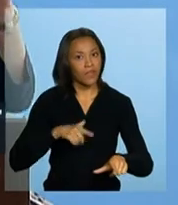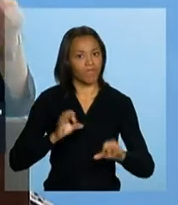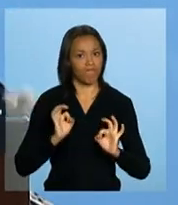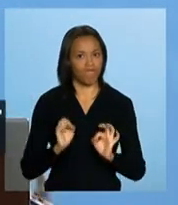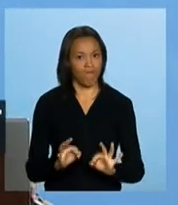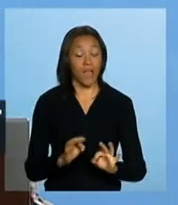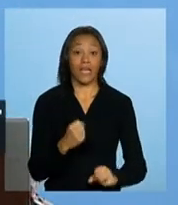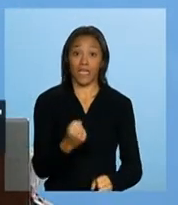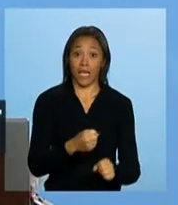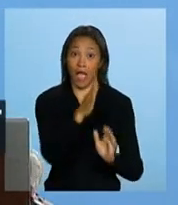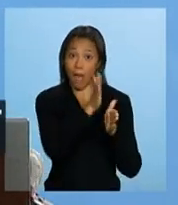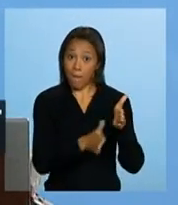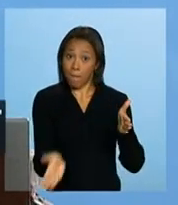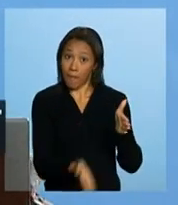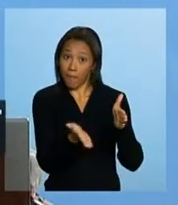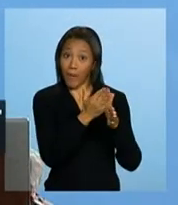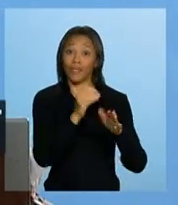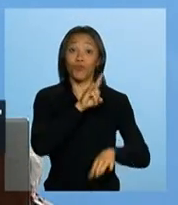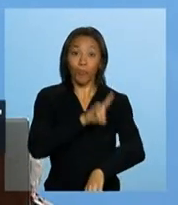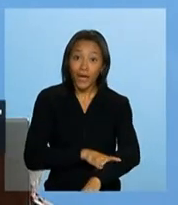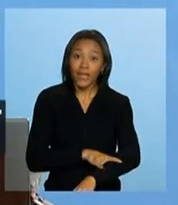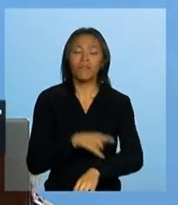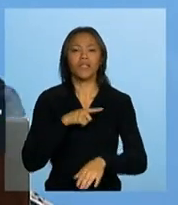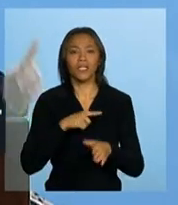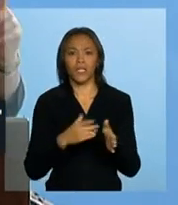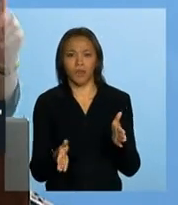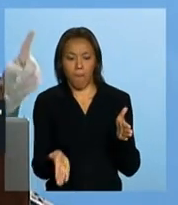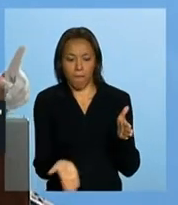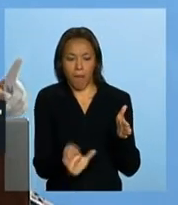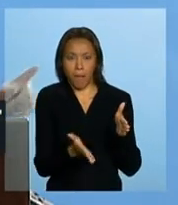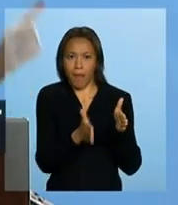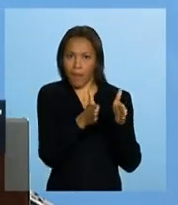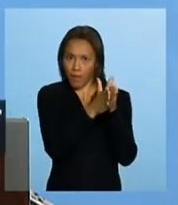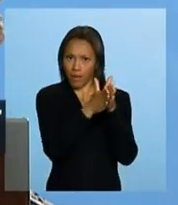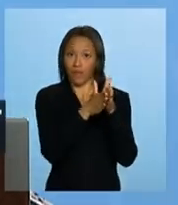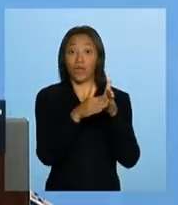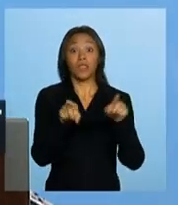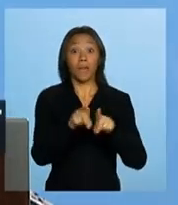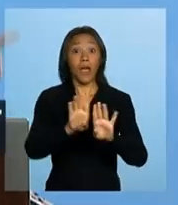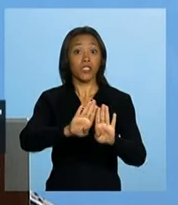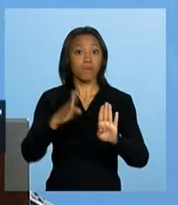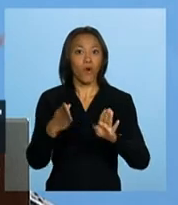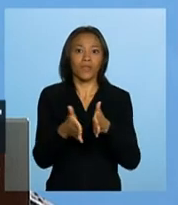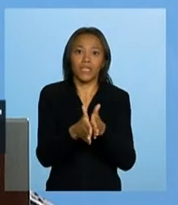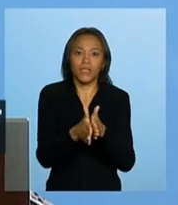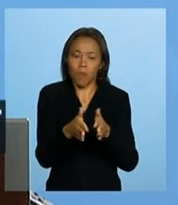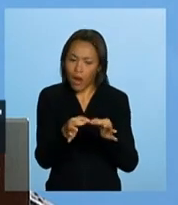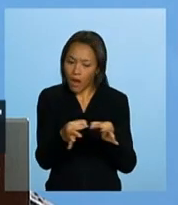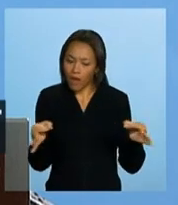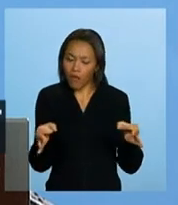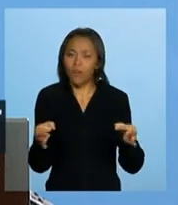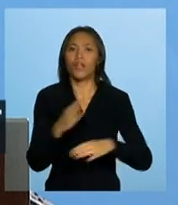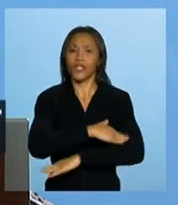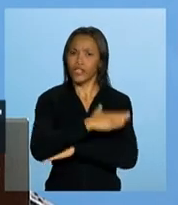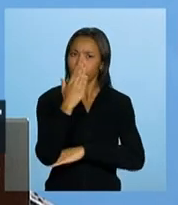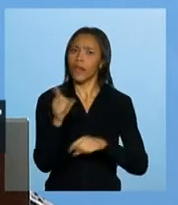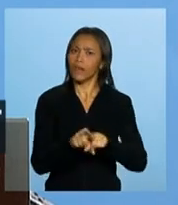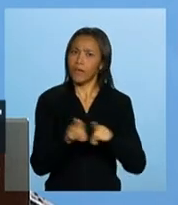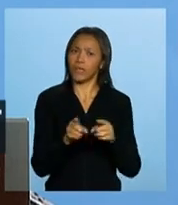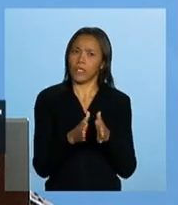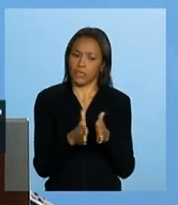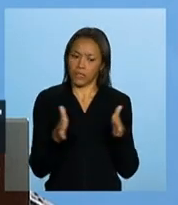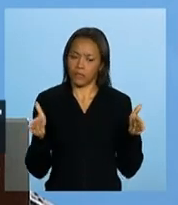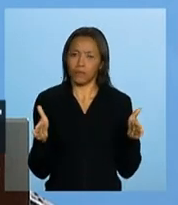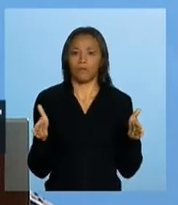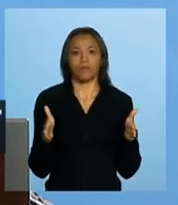parede do banheiro e da cozinha tem de ter azulejo até uma altura, que as portas têm de ter uma largura e a janela também, que tem